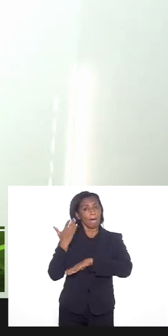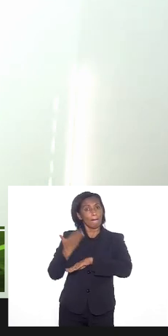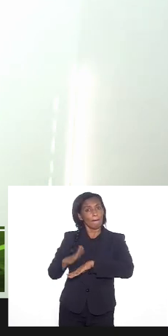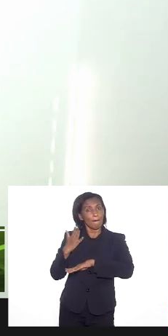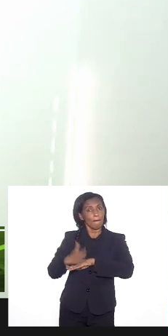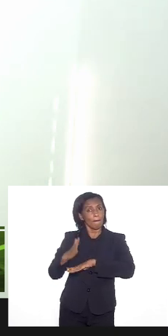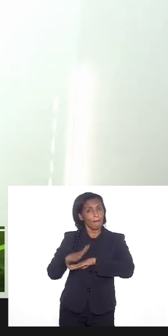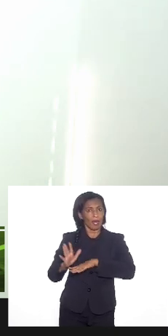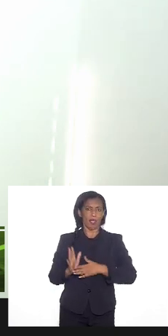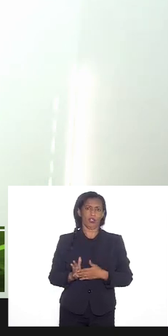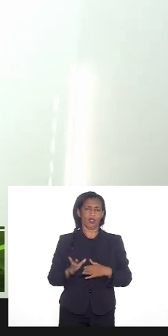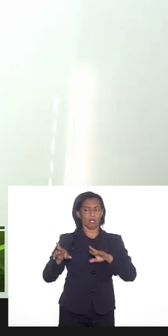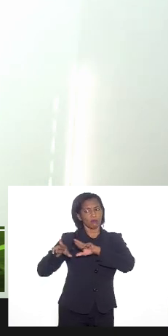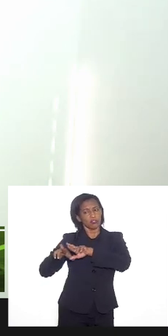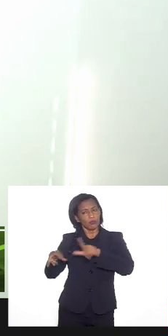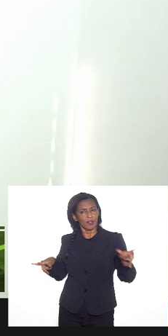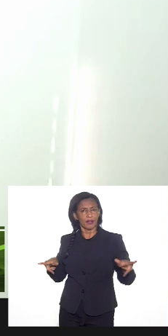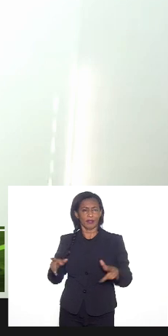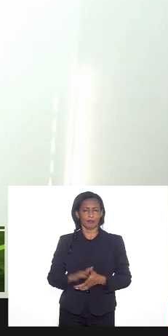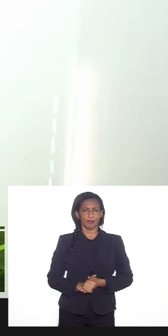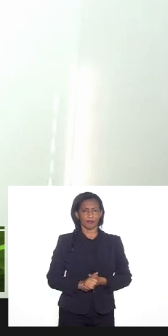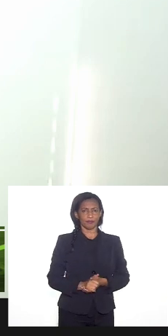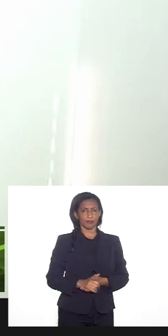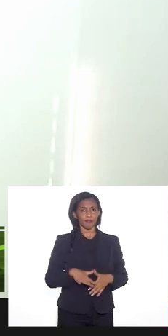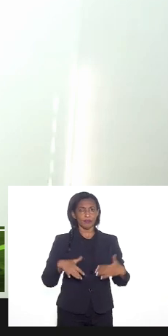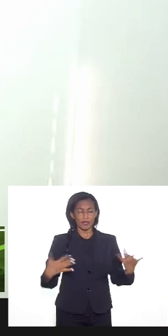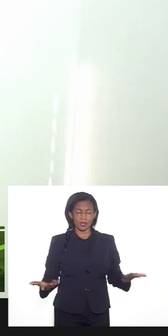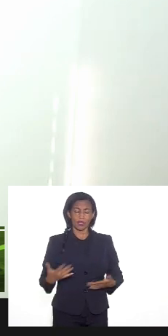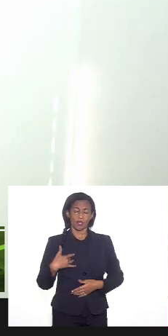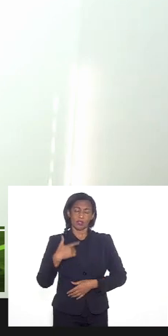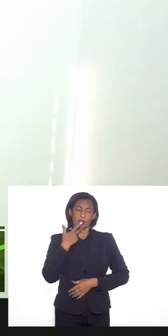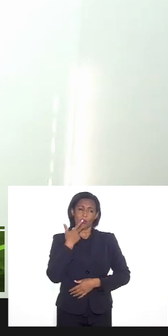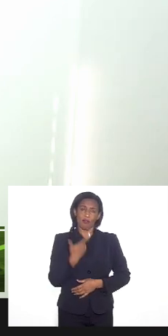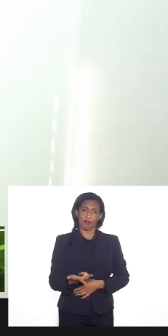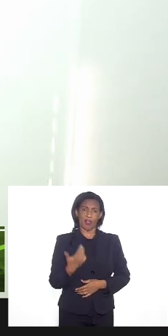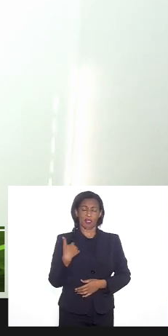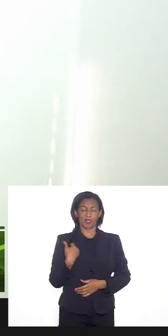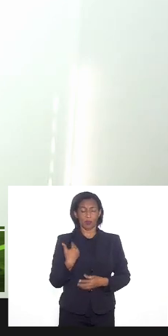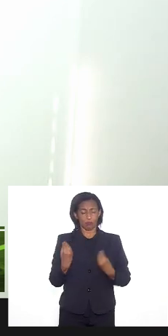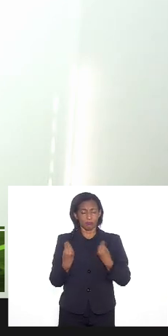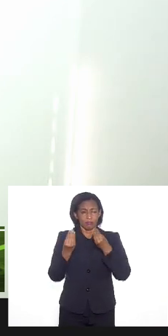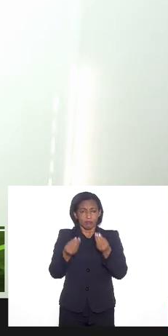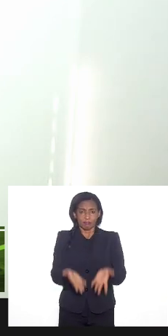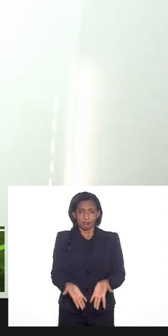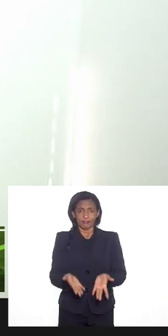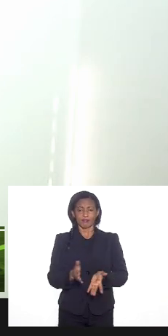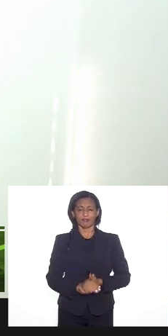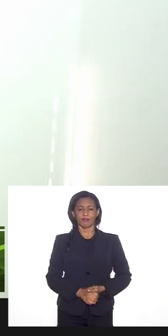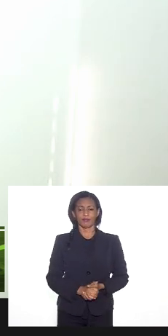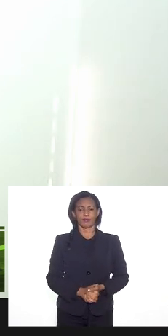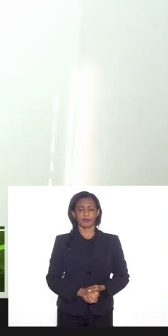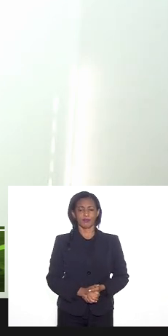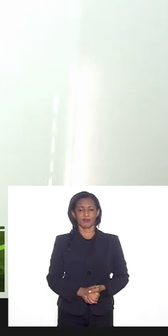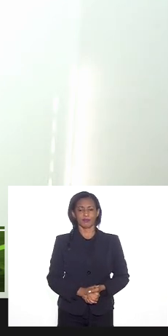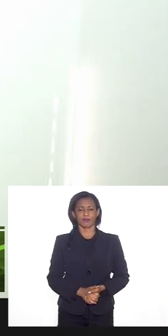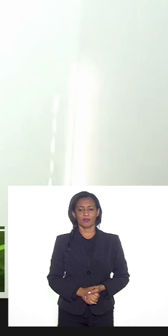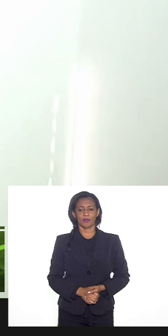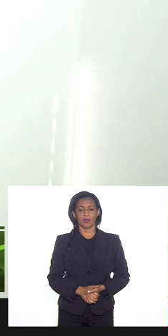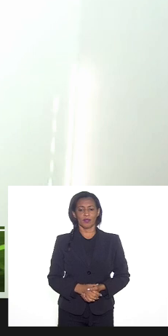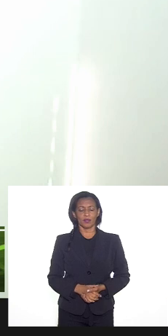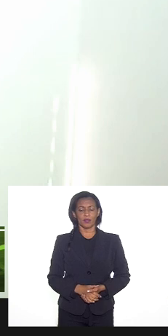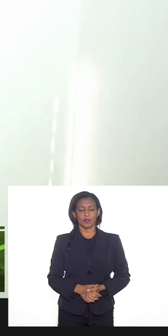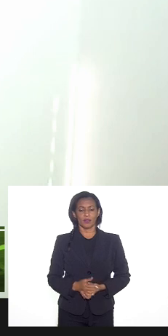delas é totalmente diferente então essa apoderação que eu queria fazer trazer aqui outra